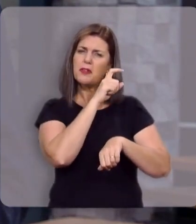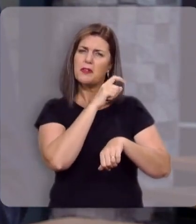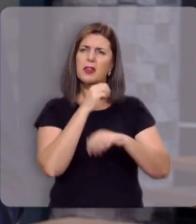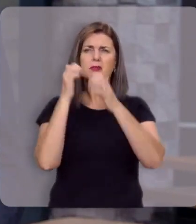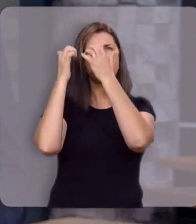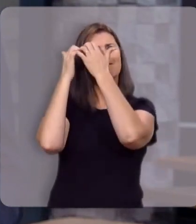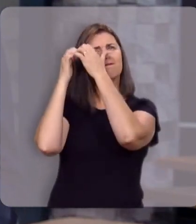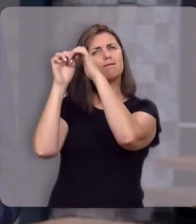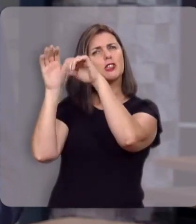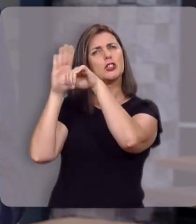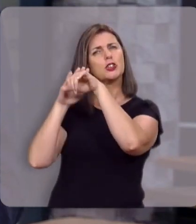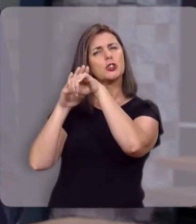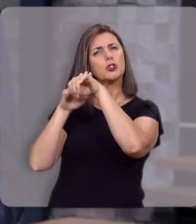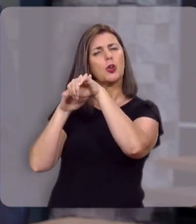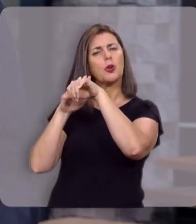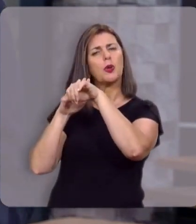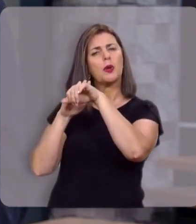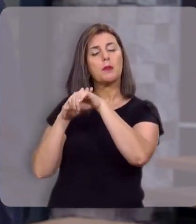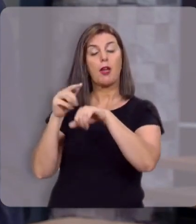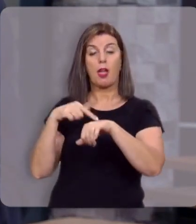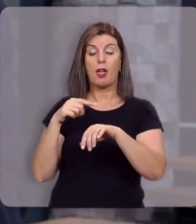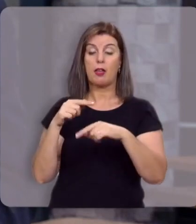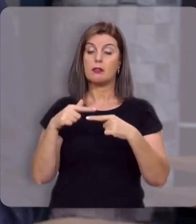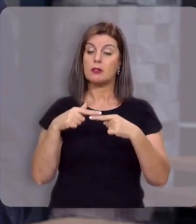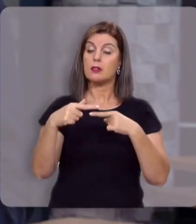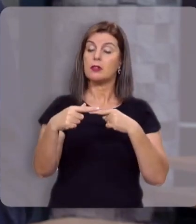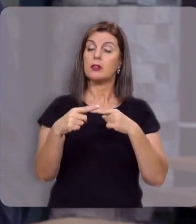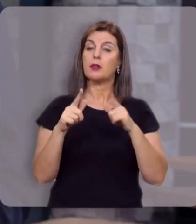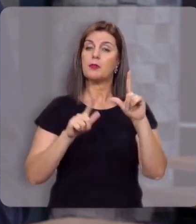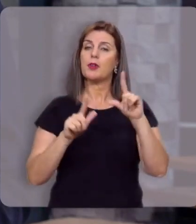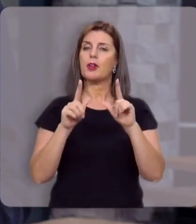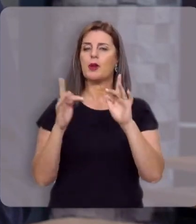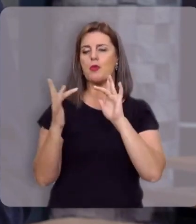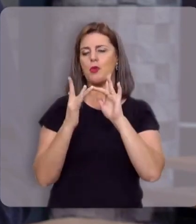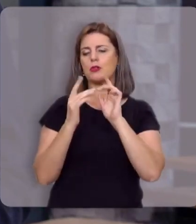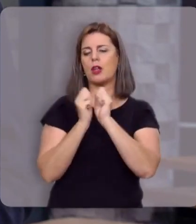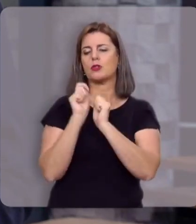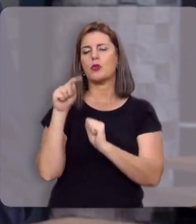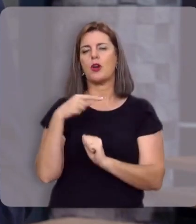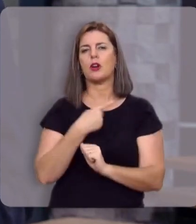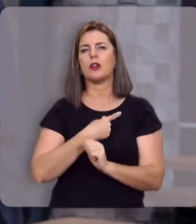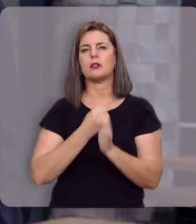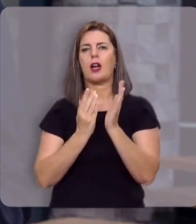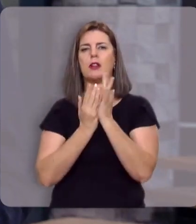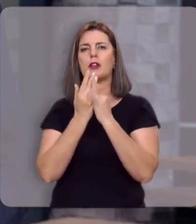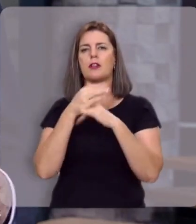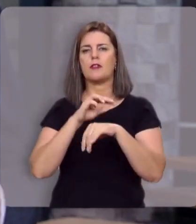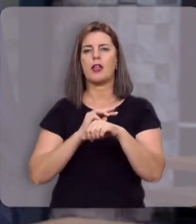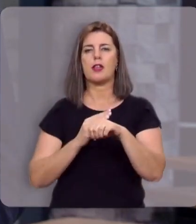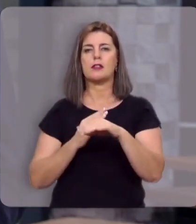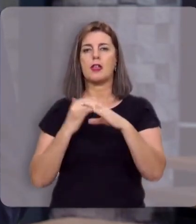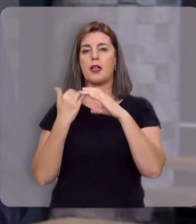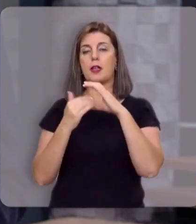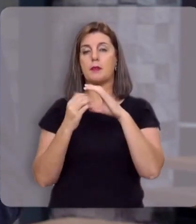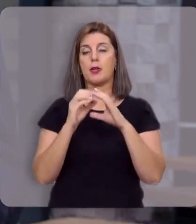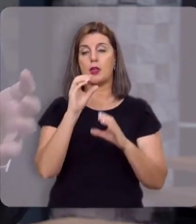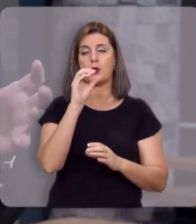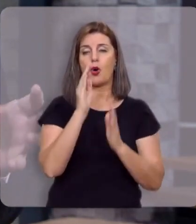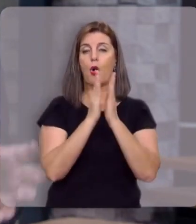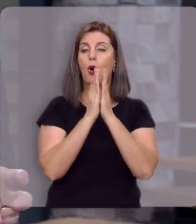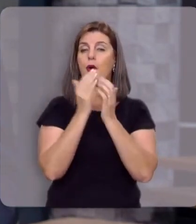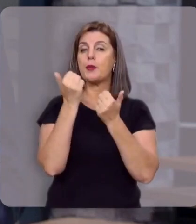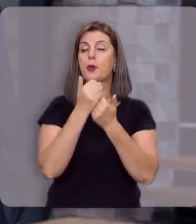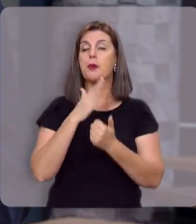difíceis e tem refletido a respeito disso a partir desse programa entre em contato conosco por meio do e-mail